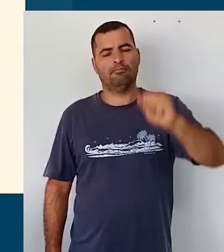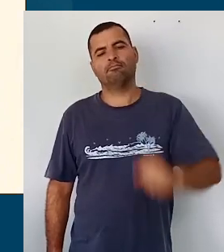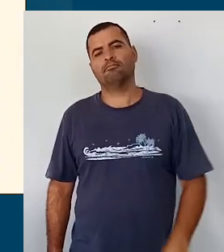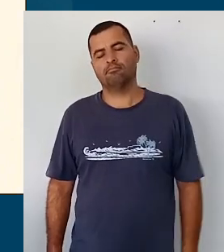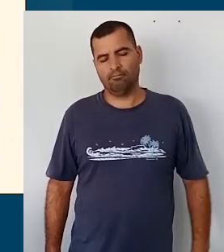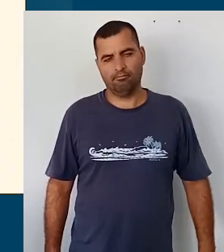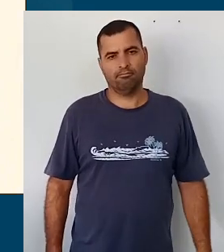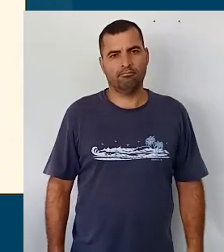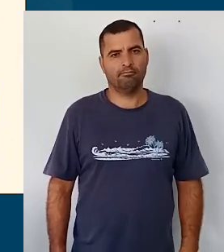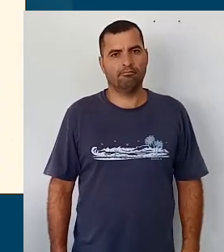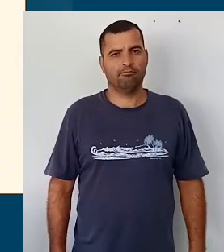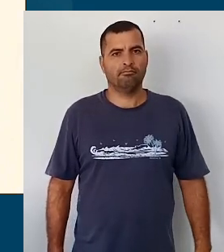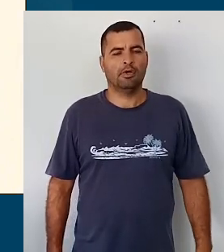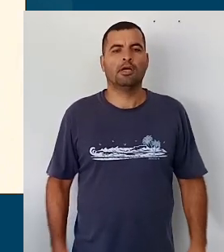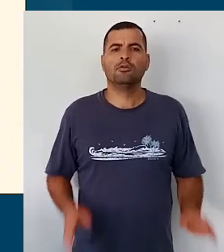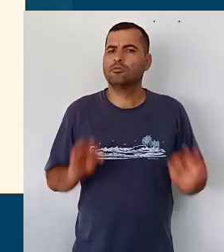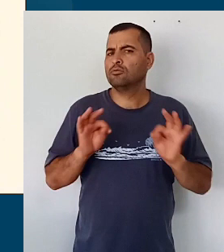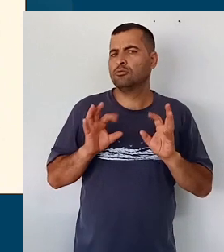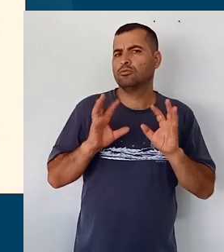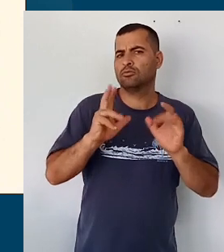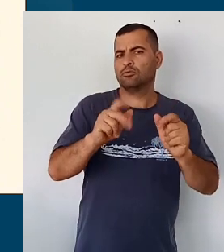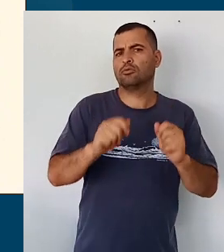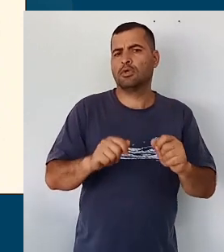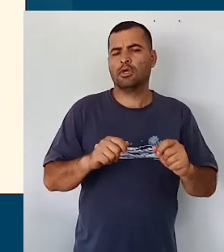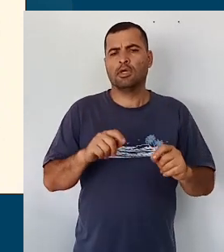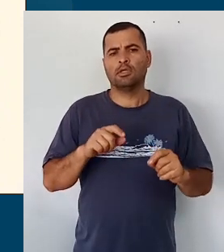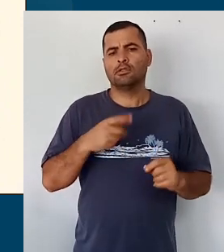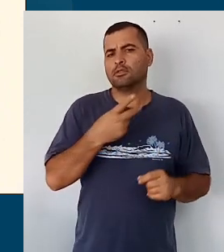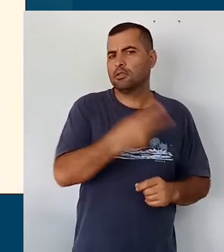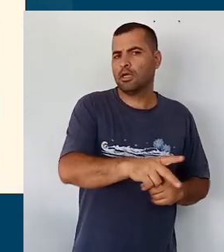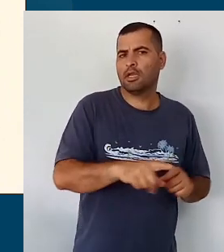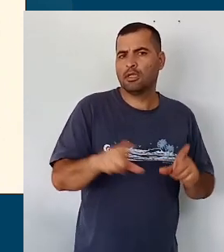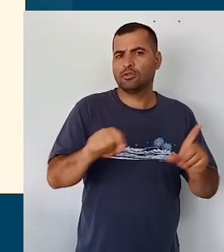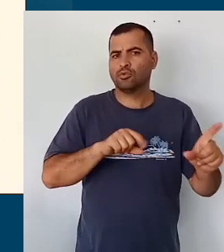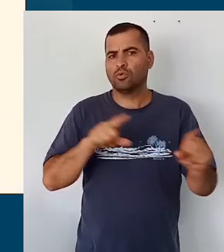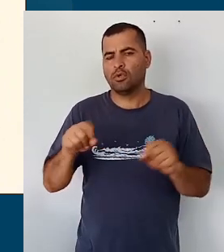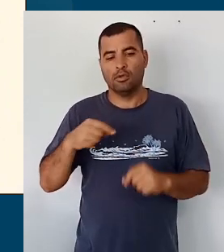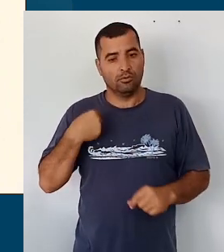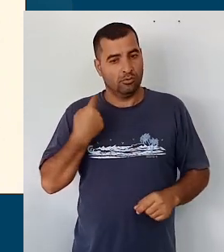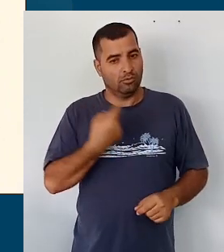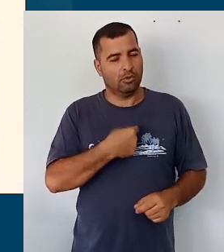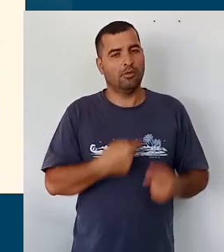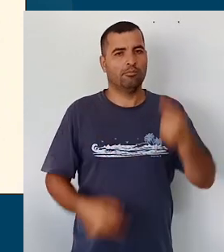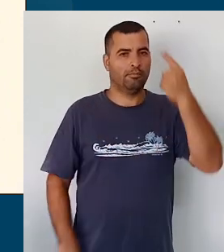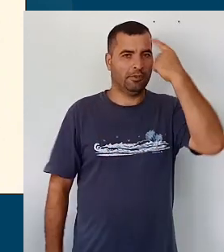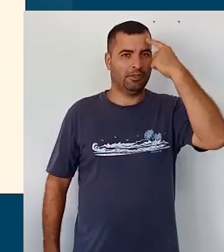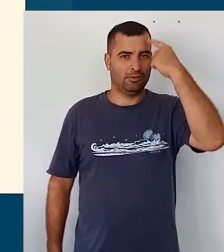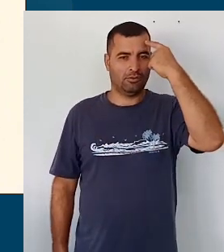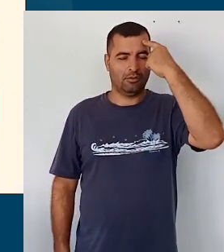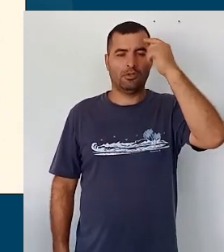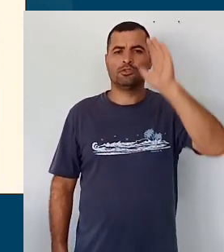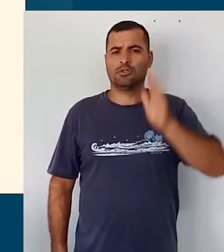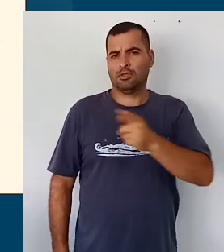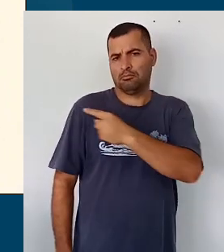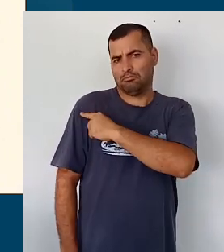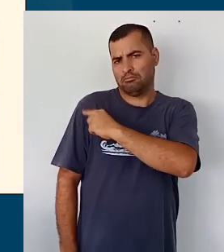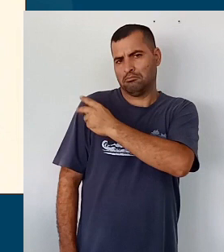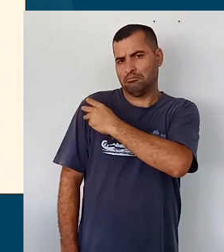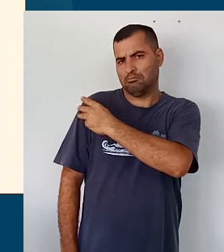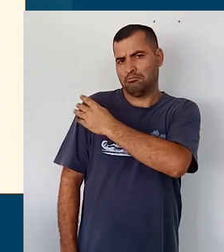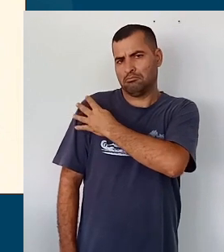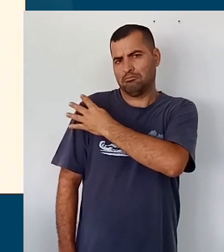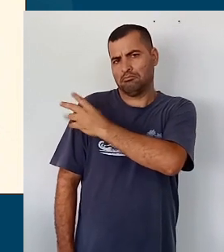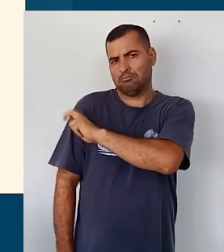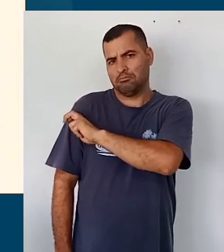exatamente isso para a gente e todas as escolhas, se a gente considerar ali agora já nos anos iniciais de